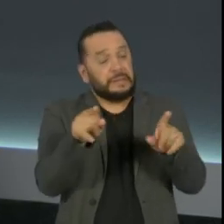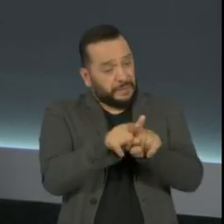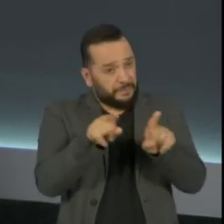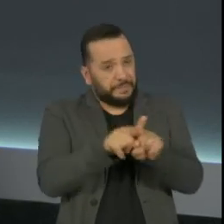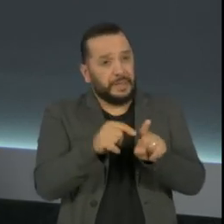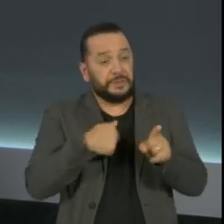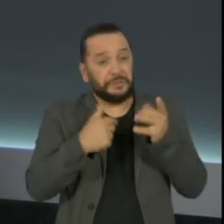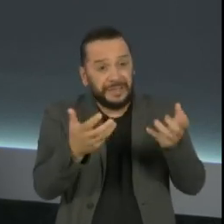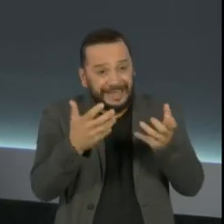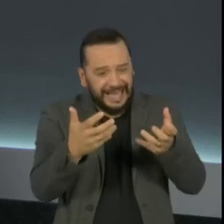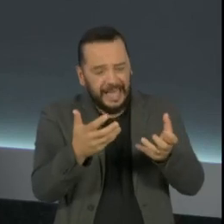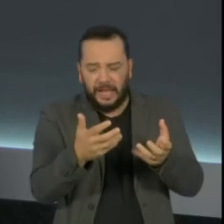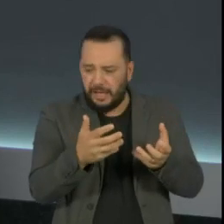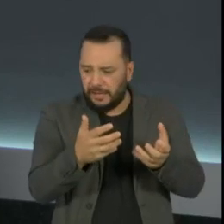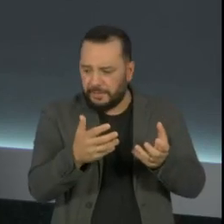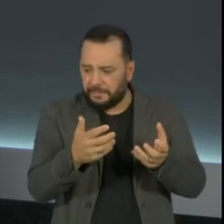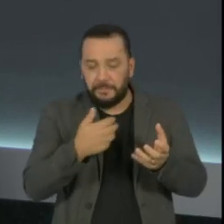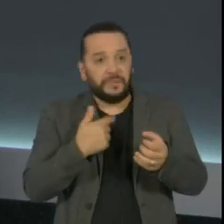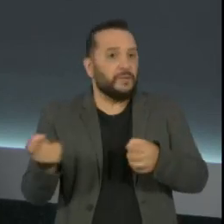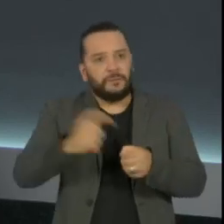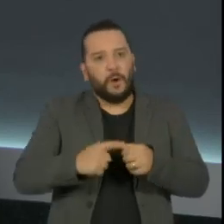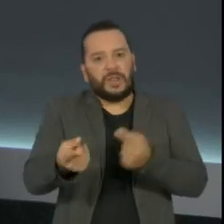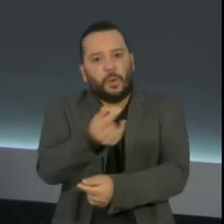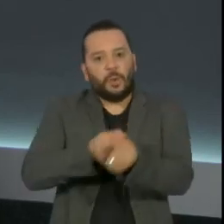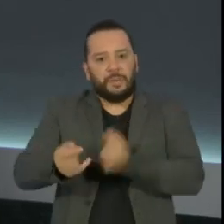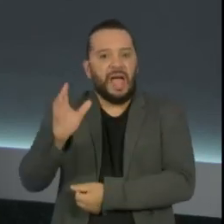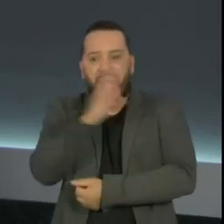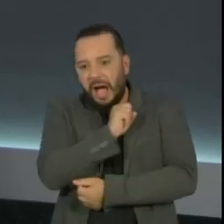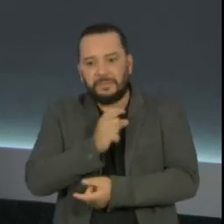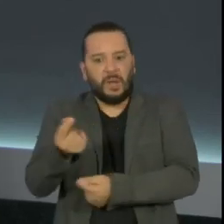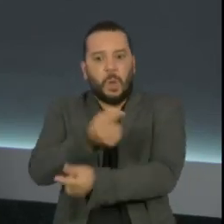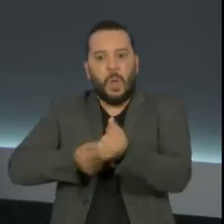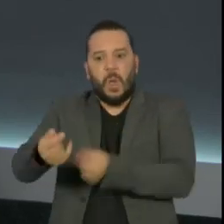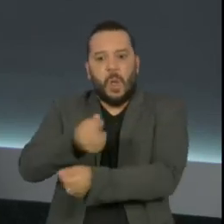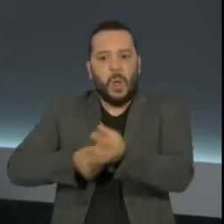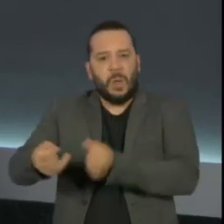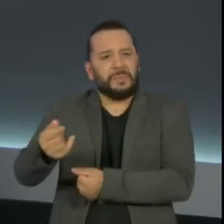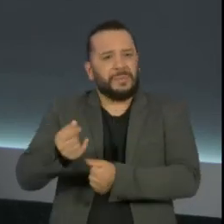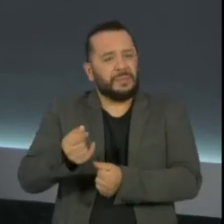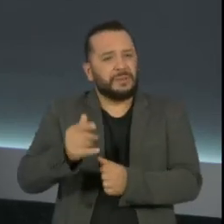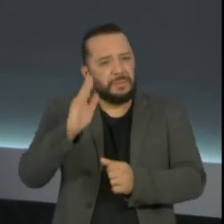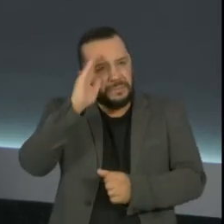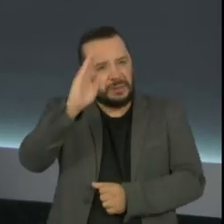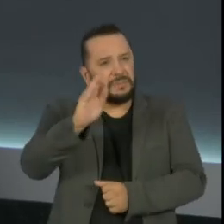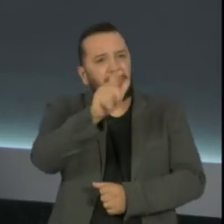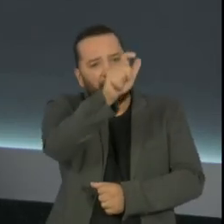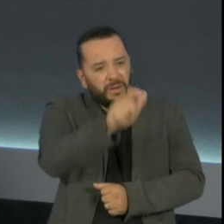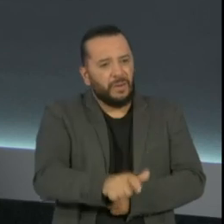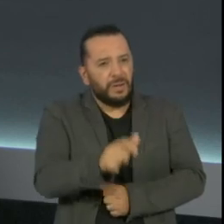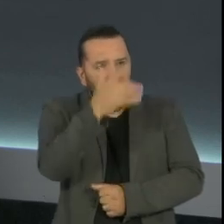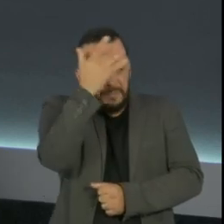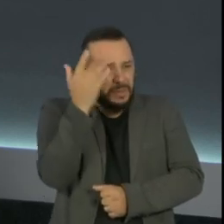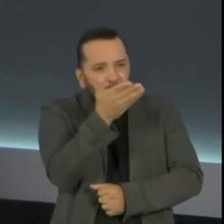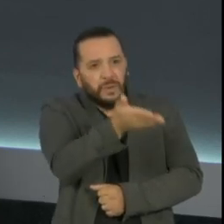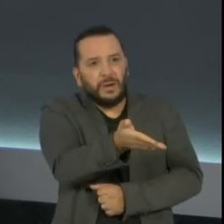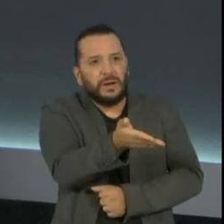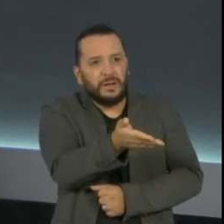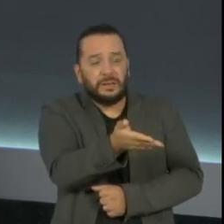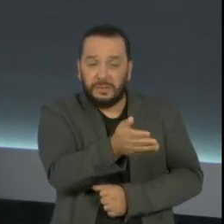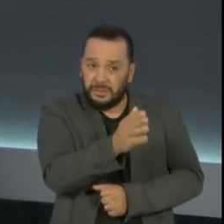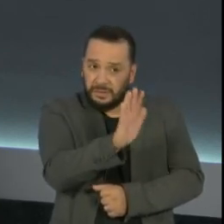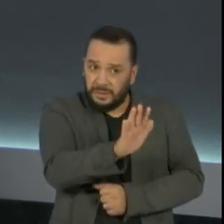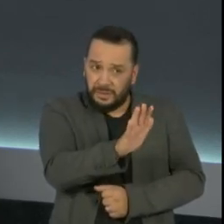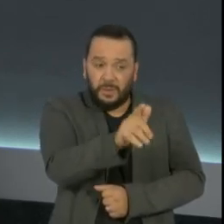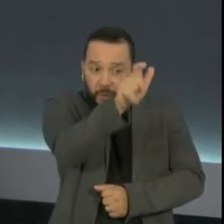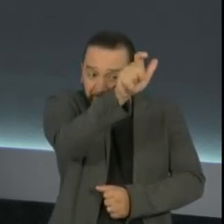pandemia está ajudando a jogar luzes sobre aquilo que a gente precisa repensar. Talvez, para sair melhor disso, a gente precise colocar a pessoa, o